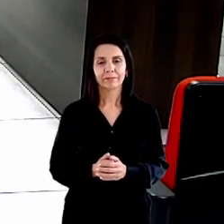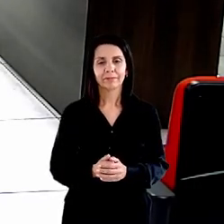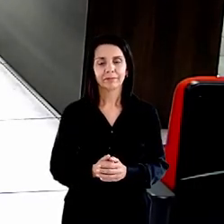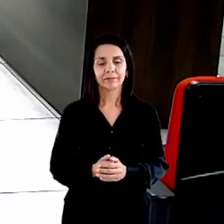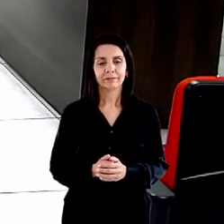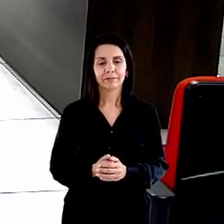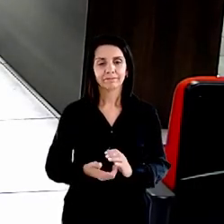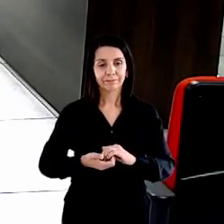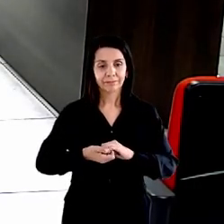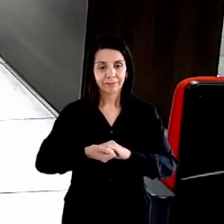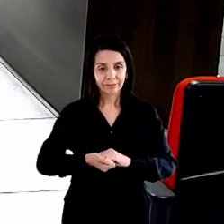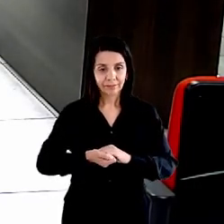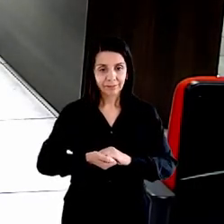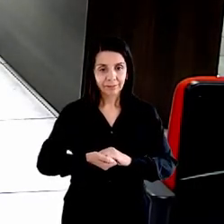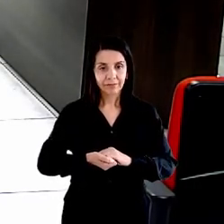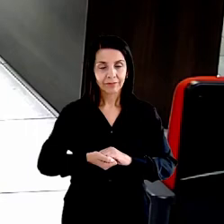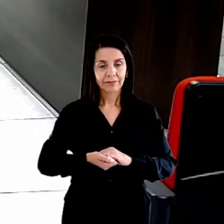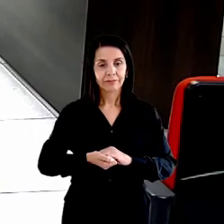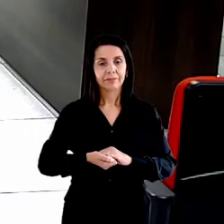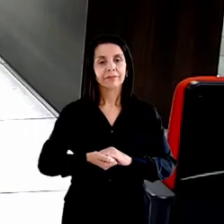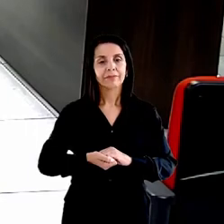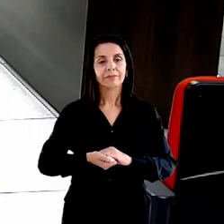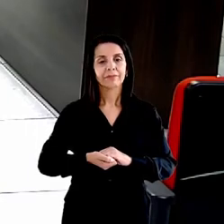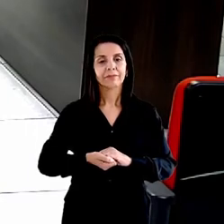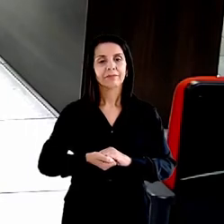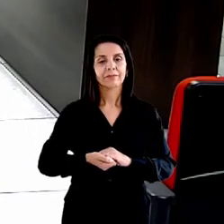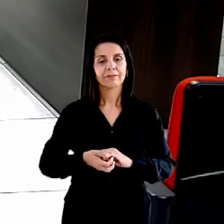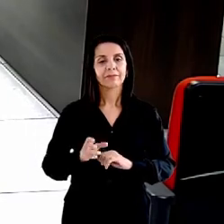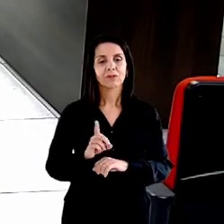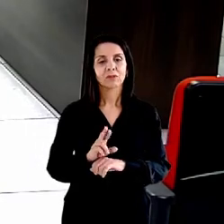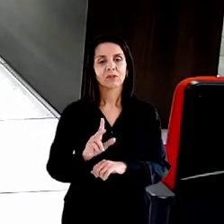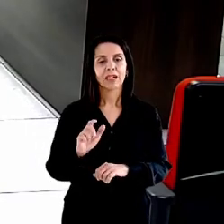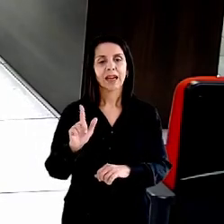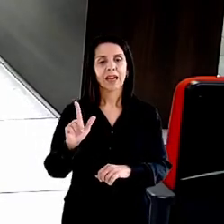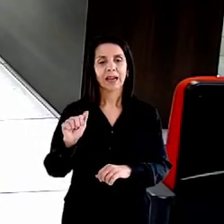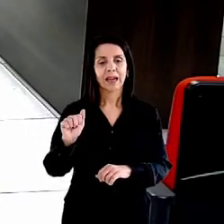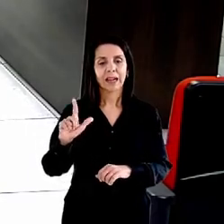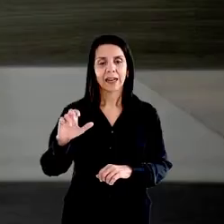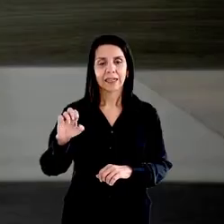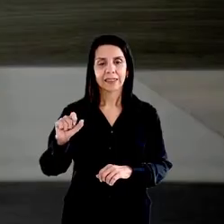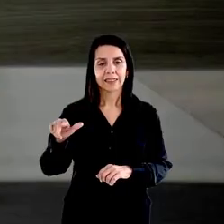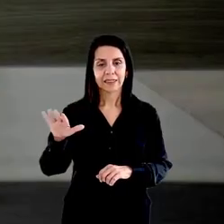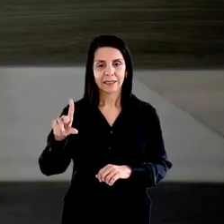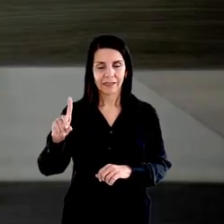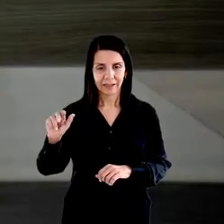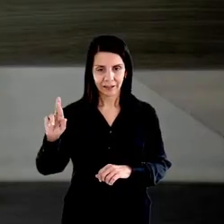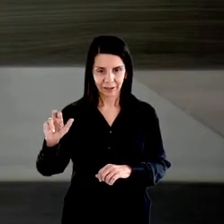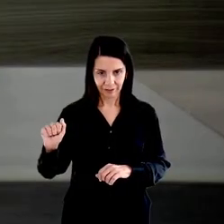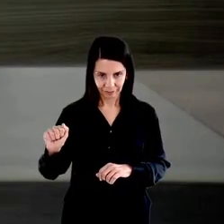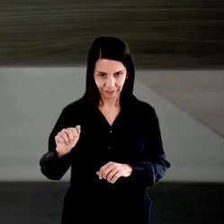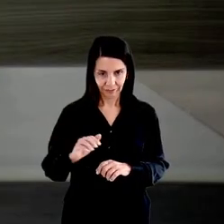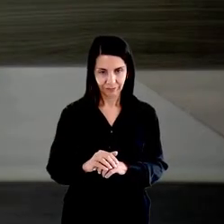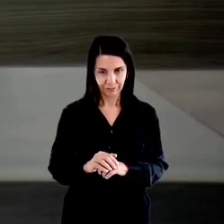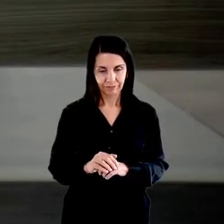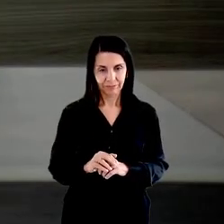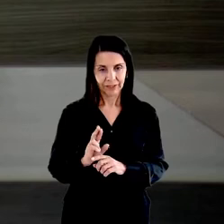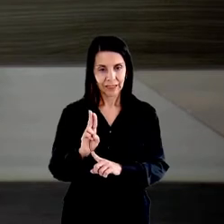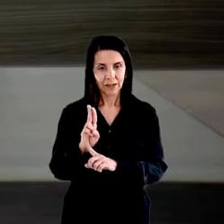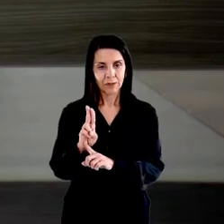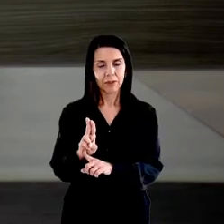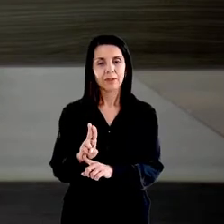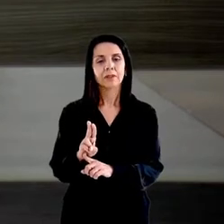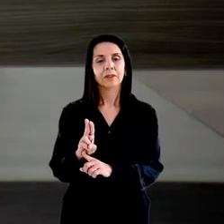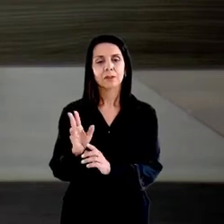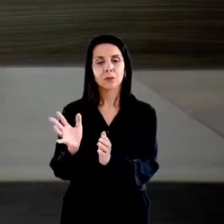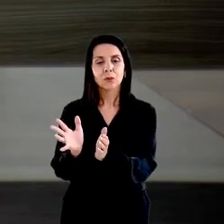Saúdo a doutora Alexandra Borlein, representando aqui o Grupo de Trabalho de Segurança Alimentar e